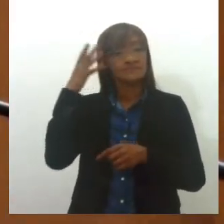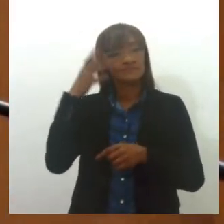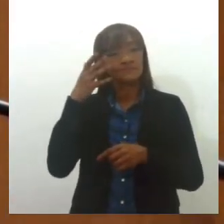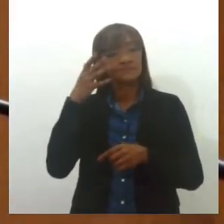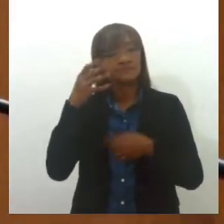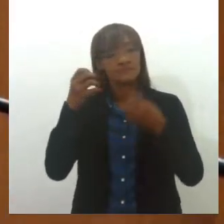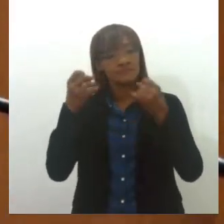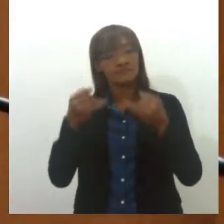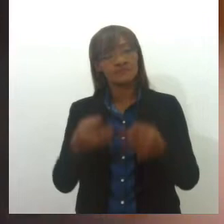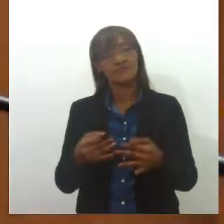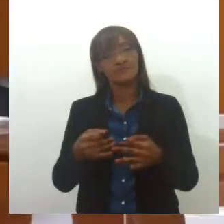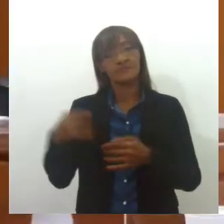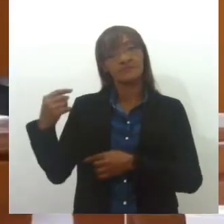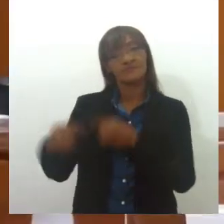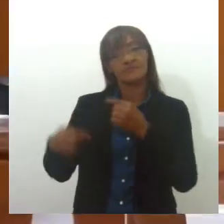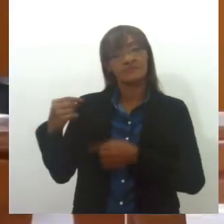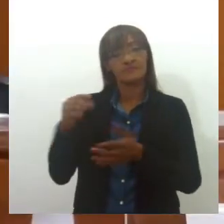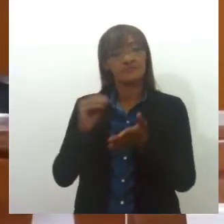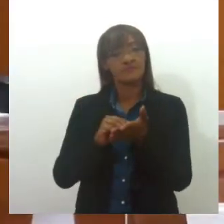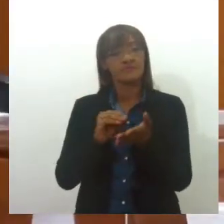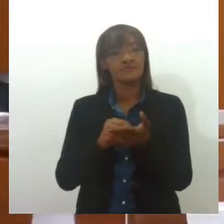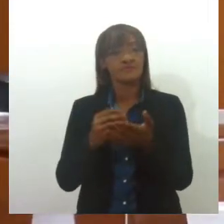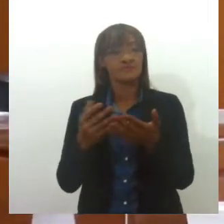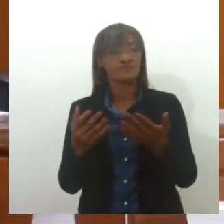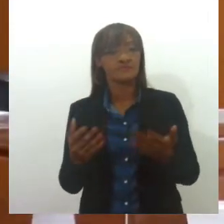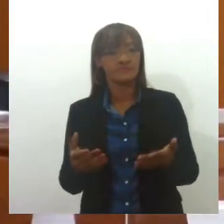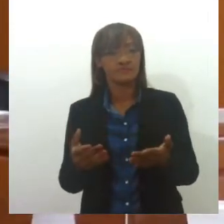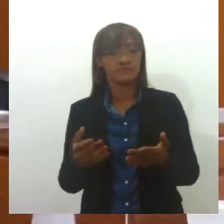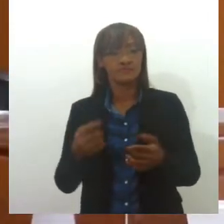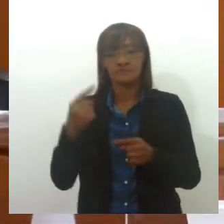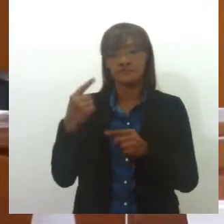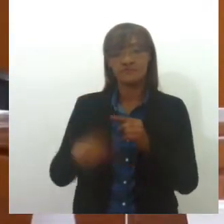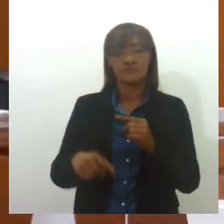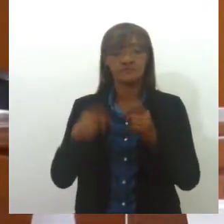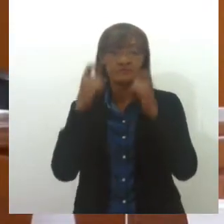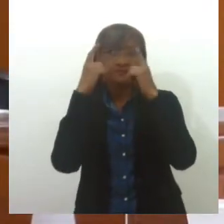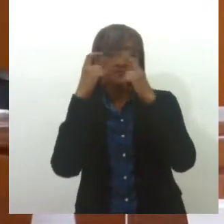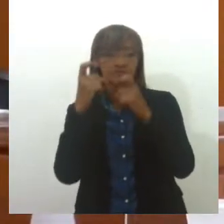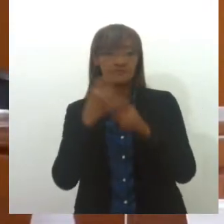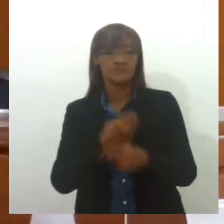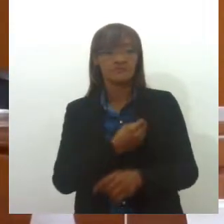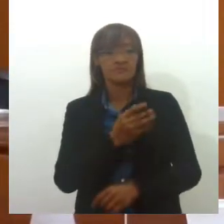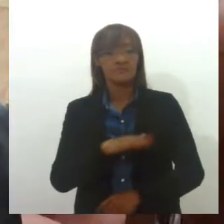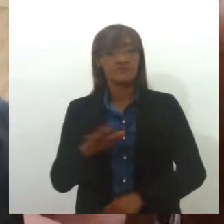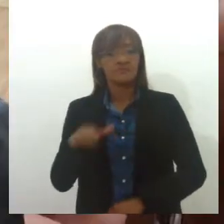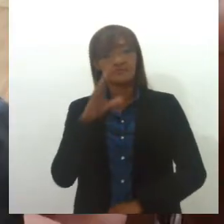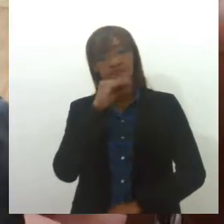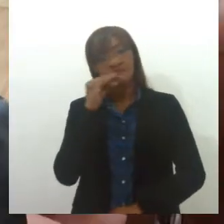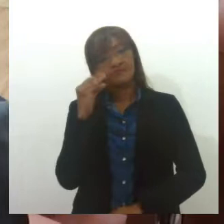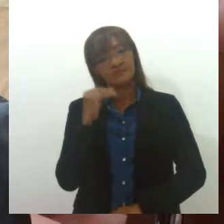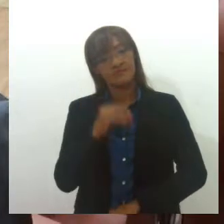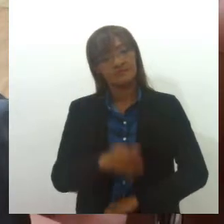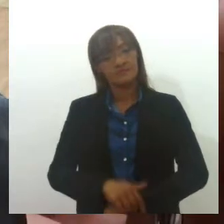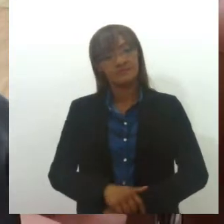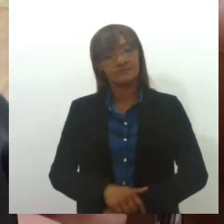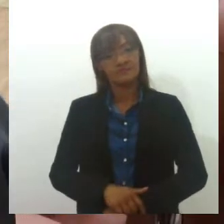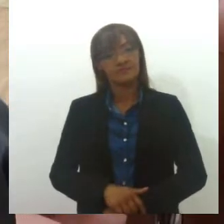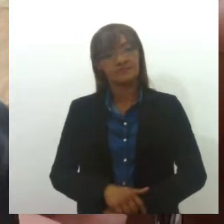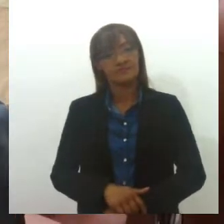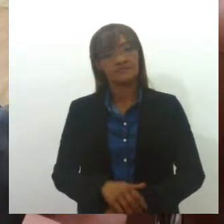políticas públicas, que realmente atuem no combate da violência contra crianças e adolescentes. Vou trazer aqui